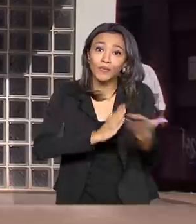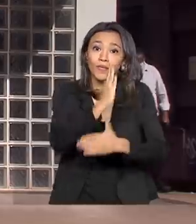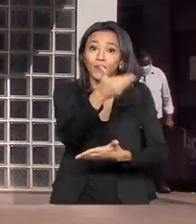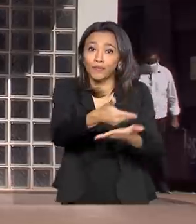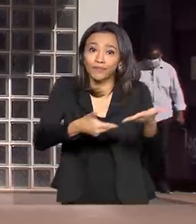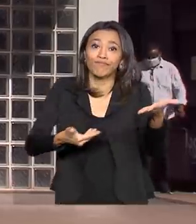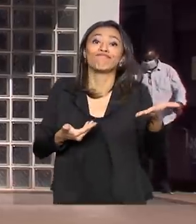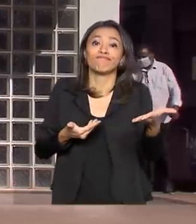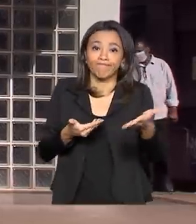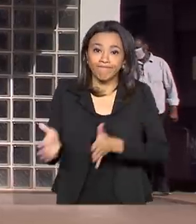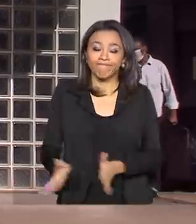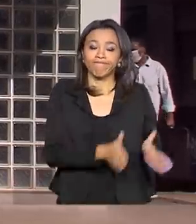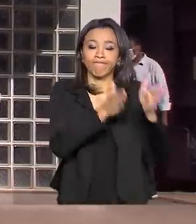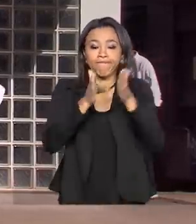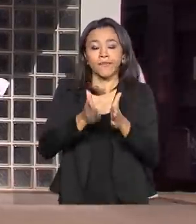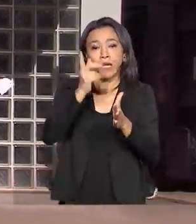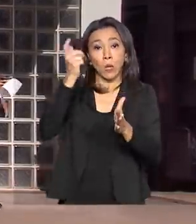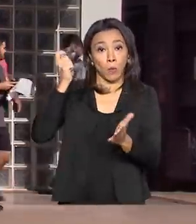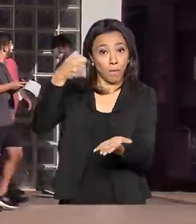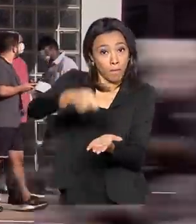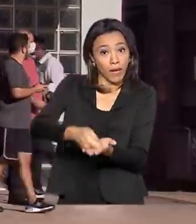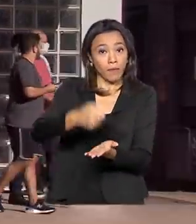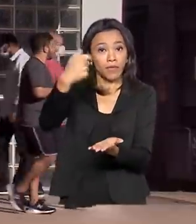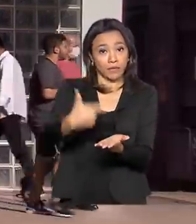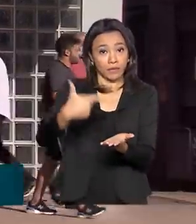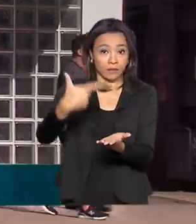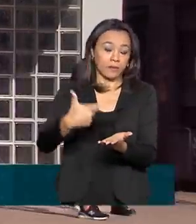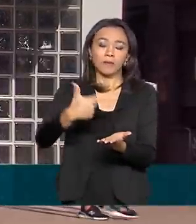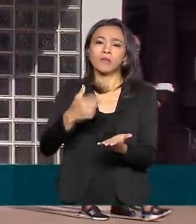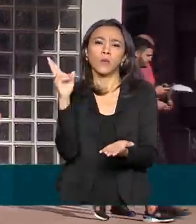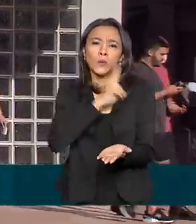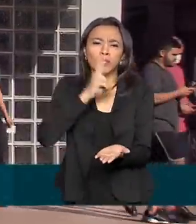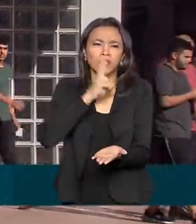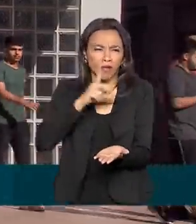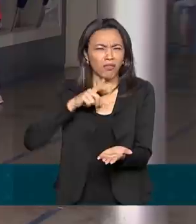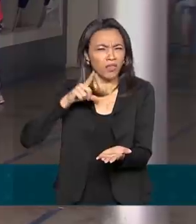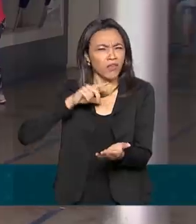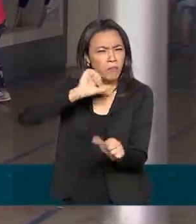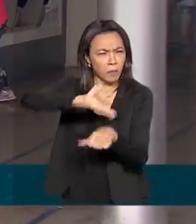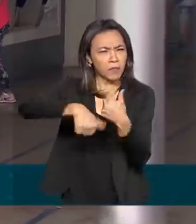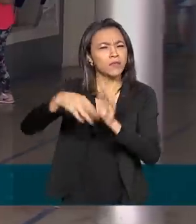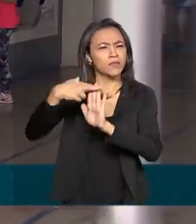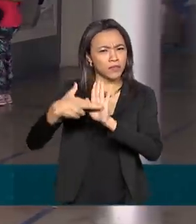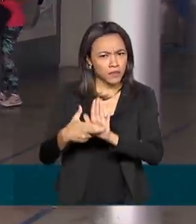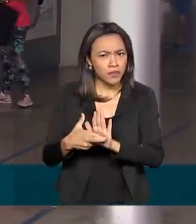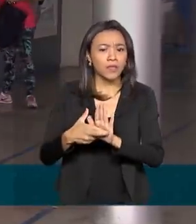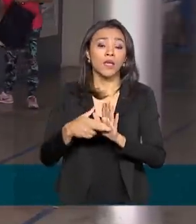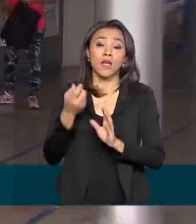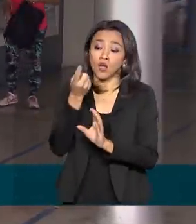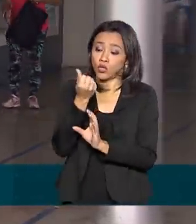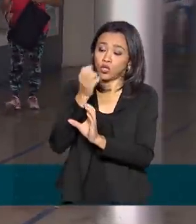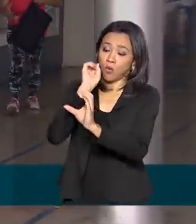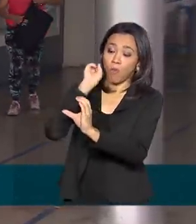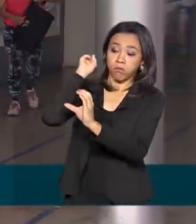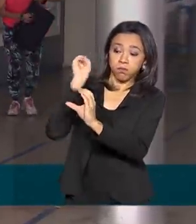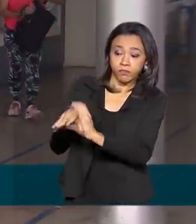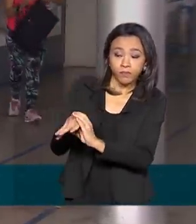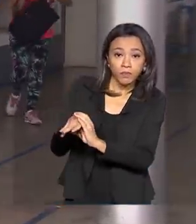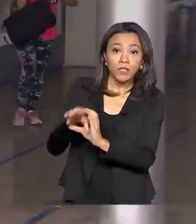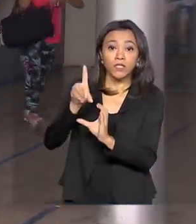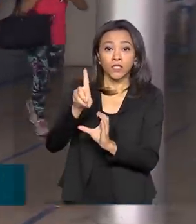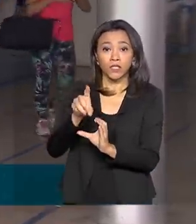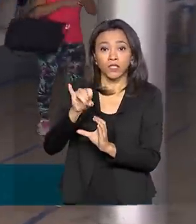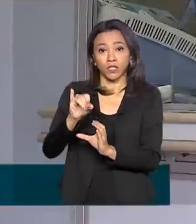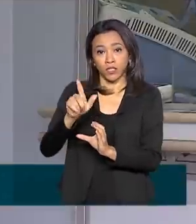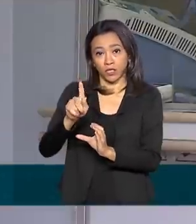No pagamento da segunda parcela do auxílio emergencial, houve uma mudança. Com o depósito na conta digital, são